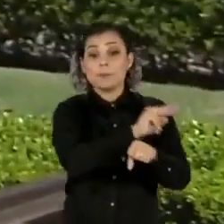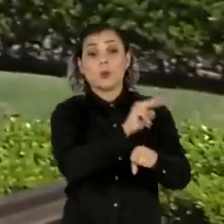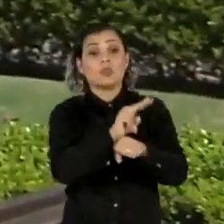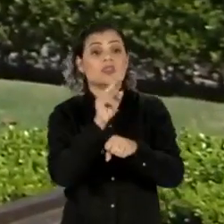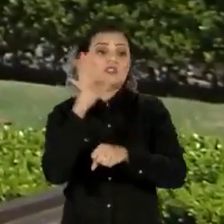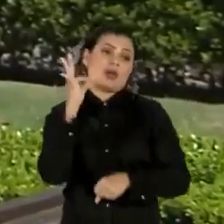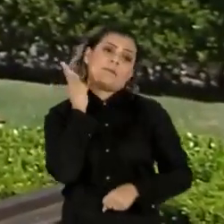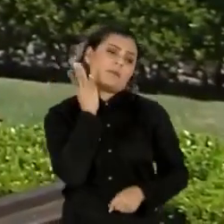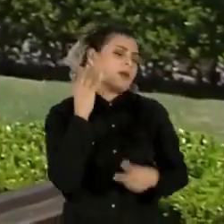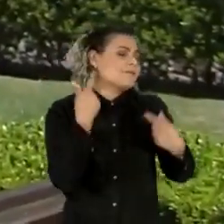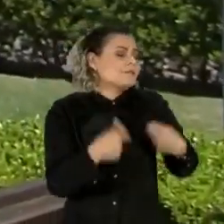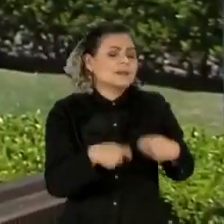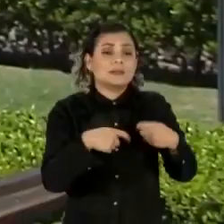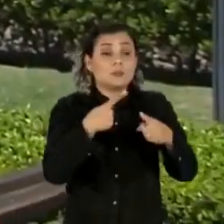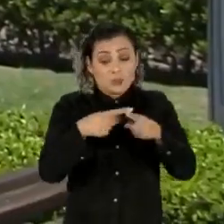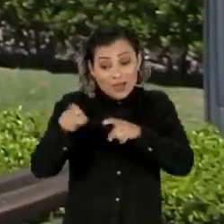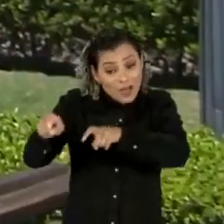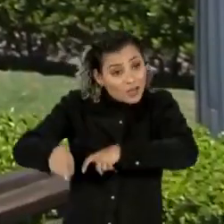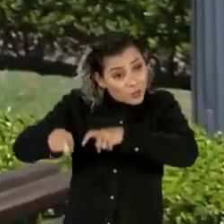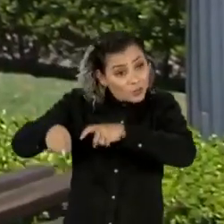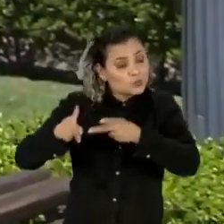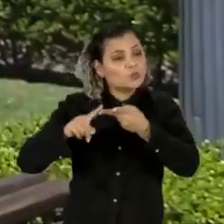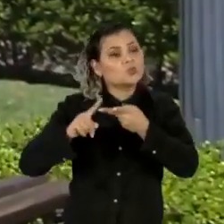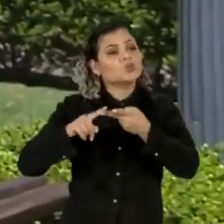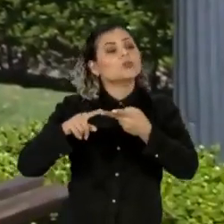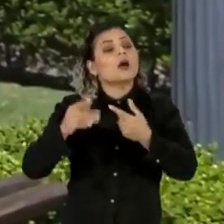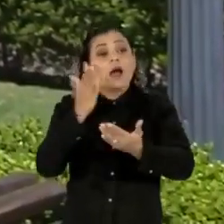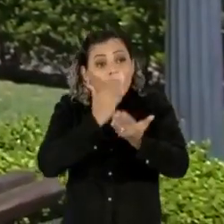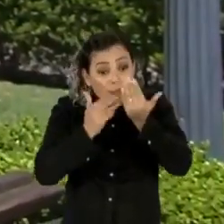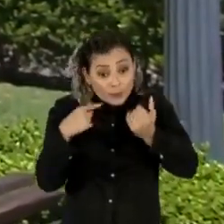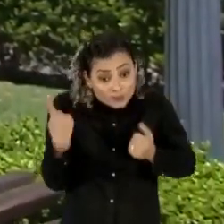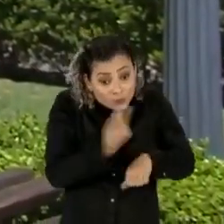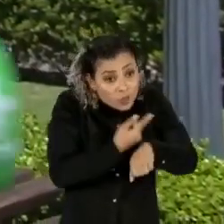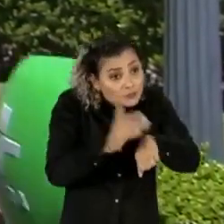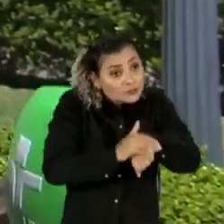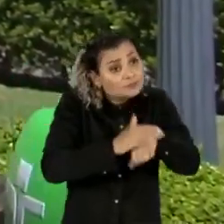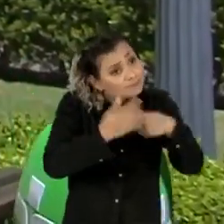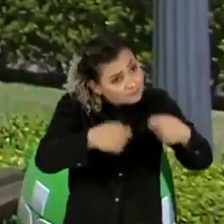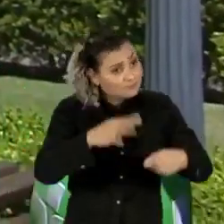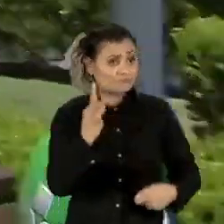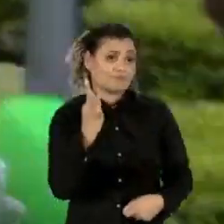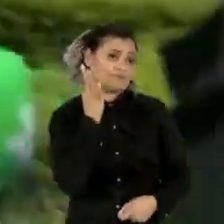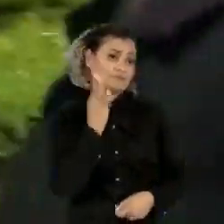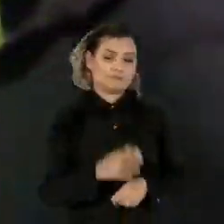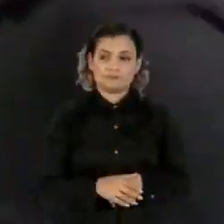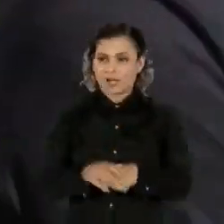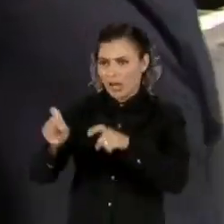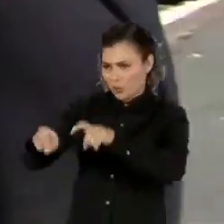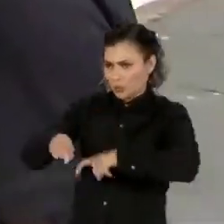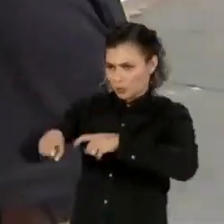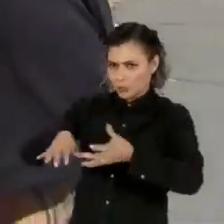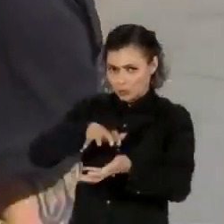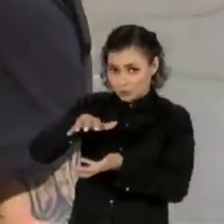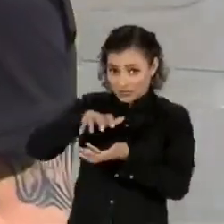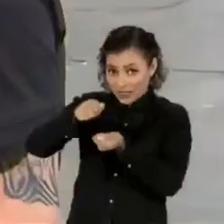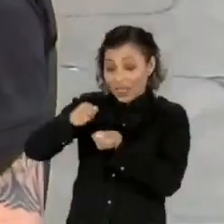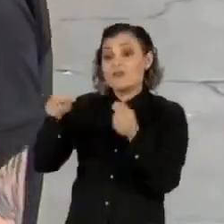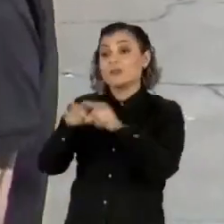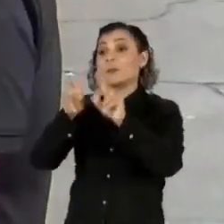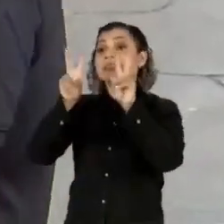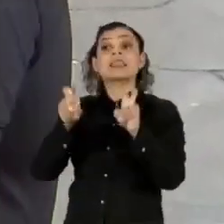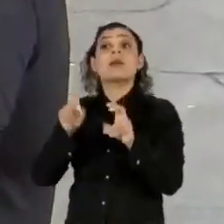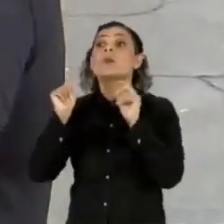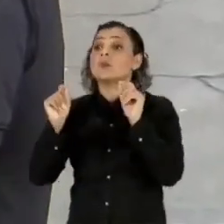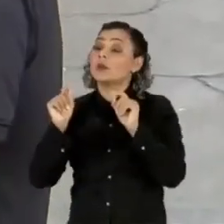espécies, porque a nossa agricultura e a nossa própria alimentação dependem delas. Aliás, falando em agricultura sustentável, que é uma das opções,